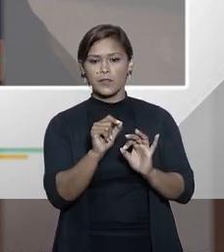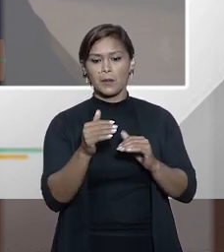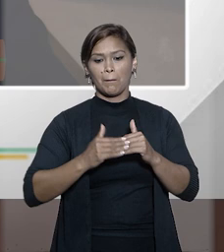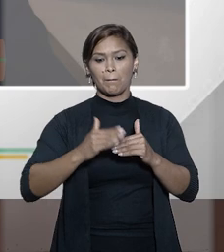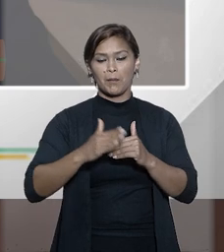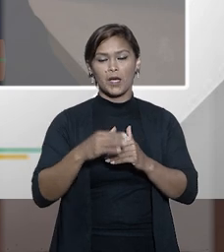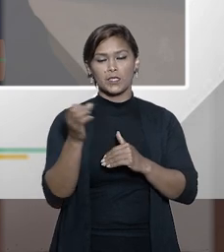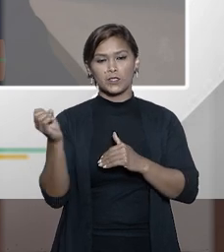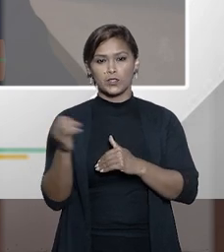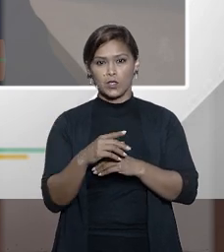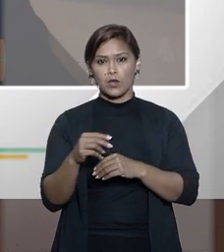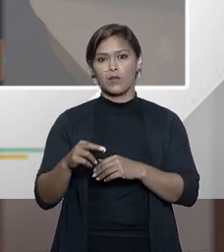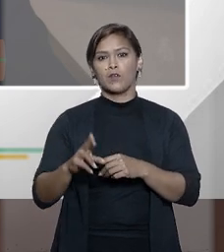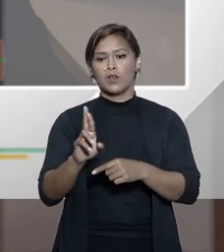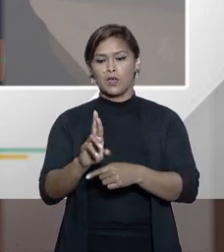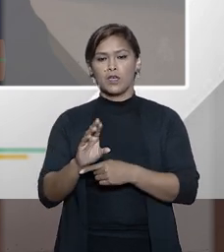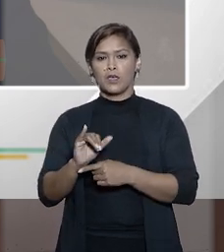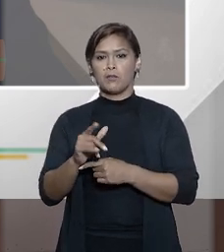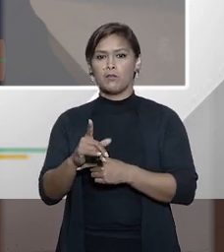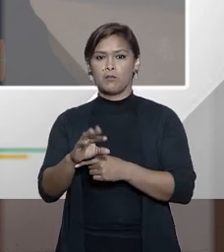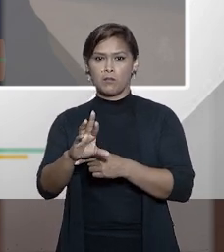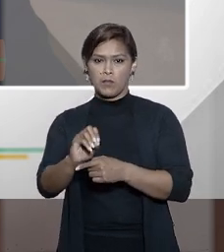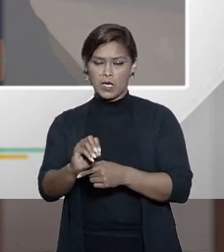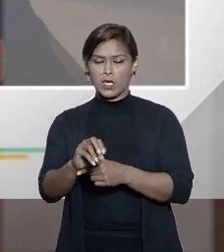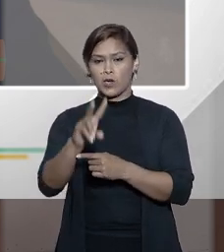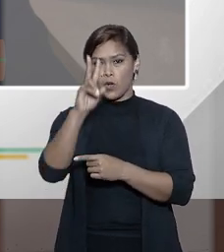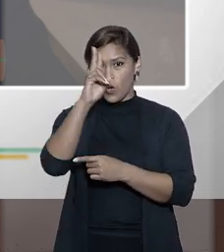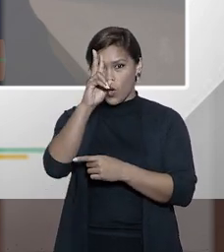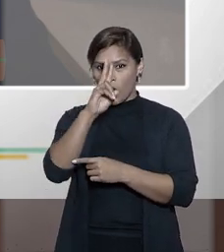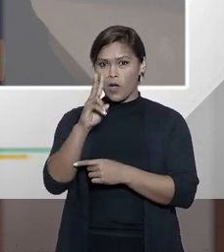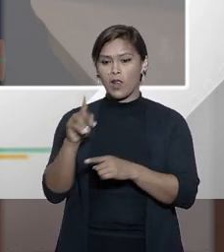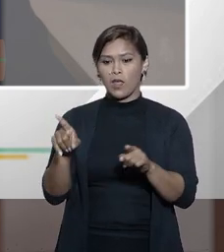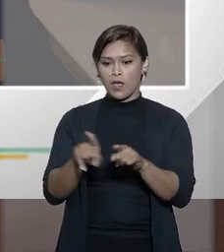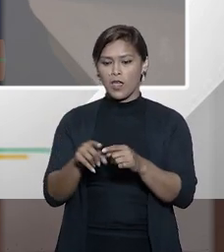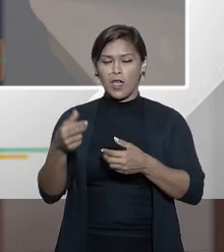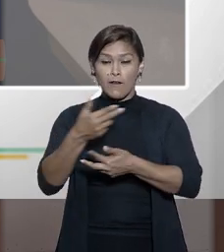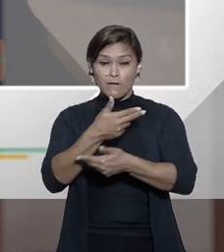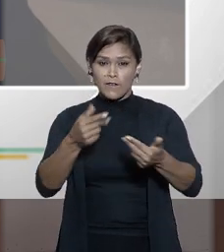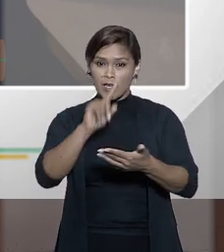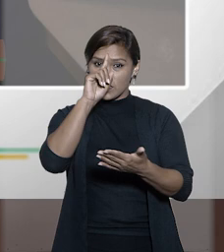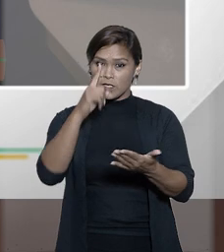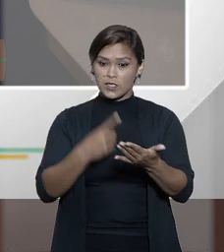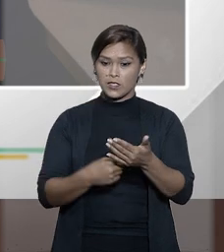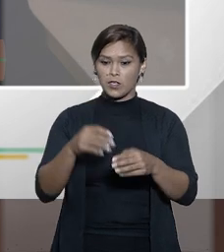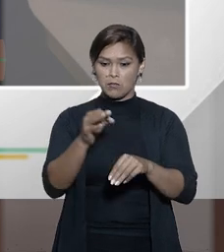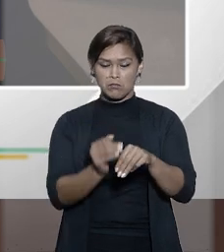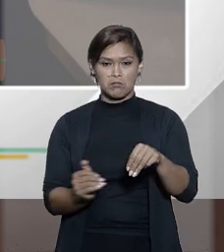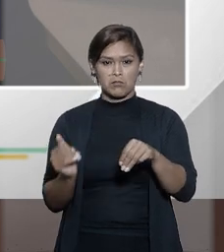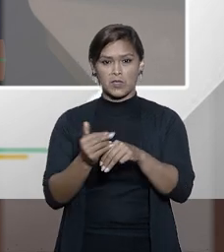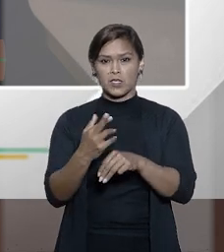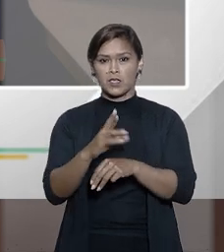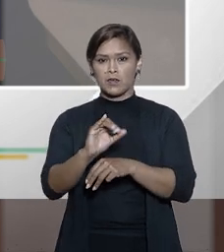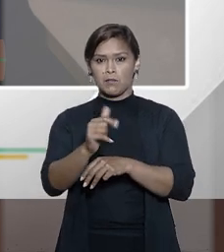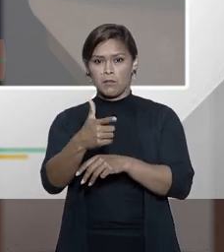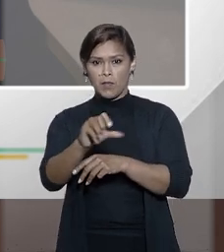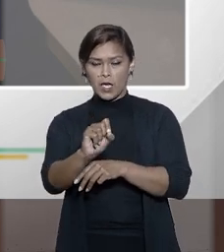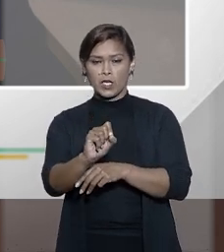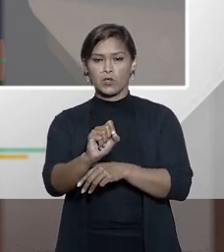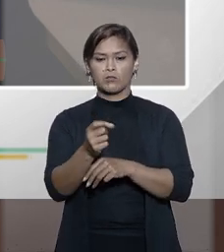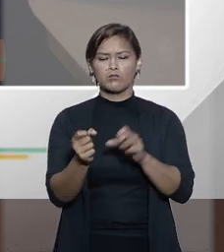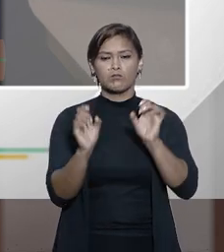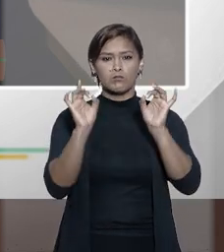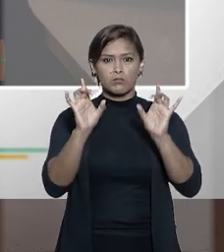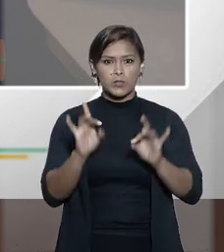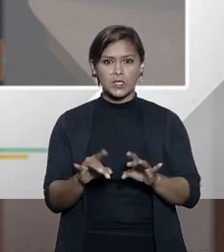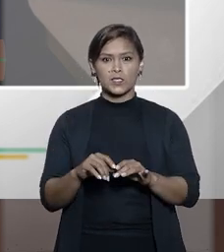mais recentemente, o ministro Ribeiro Dantas. Eu gostaria de ressaltar isso porque em várias decisões o ministro Ribeiro Dantas tem sido um